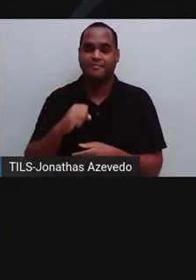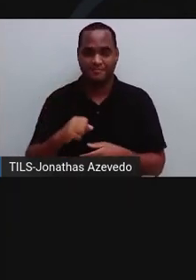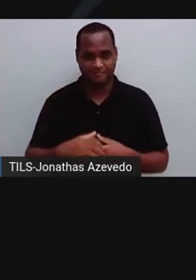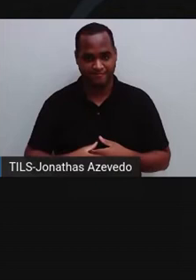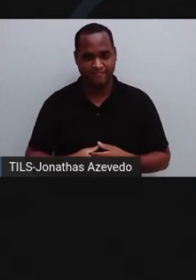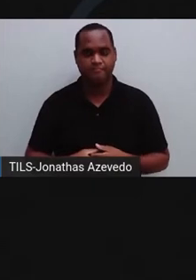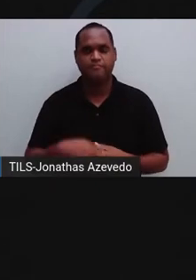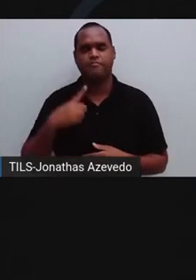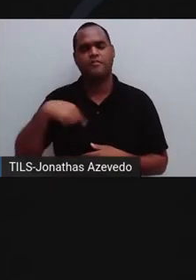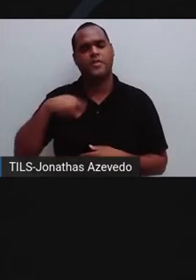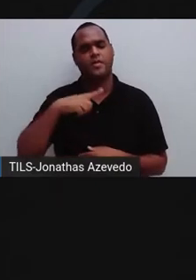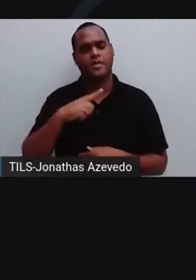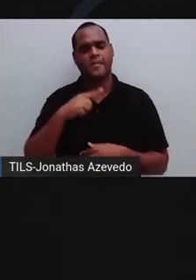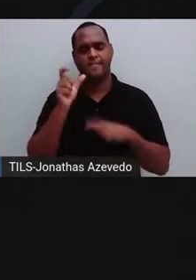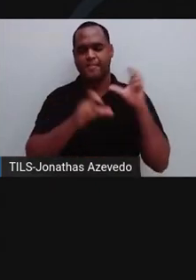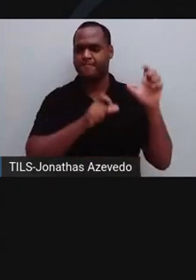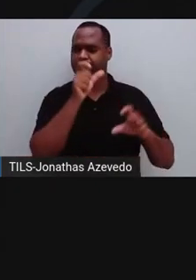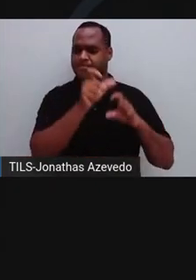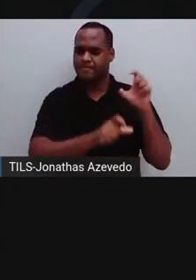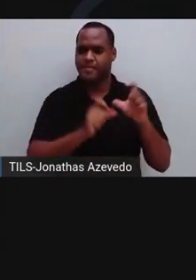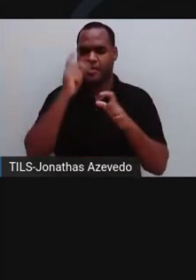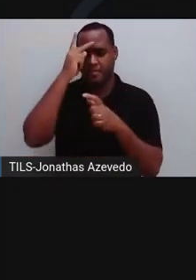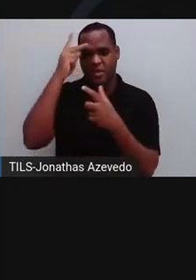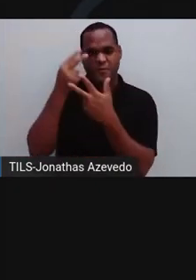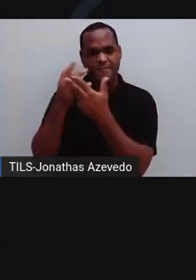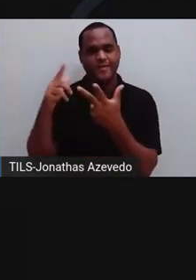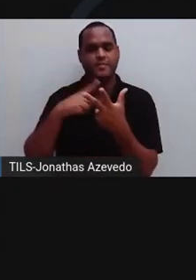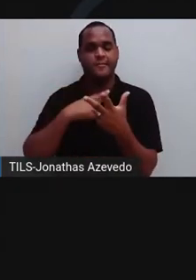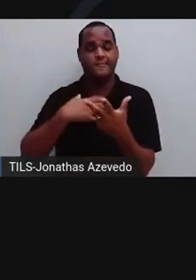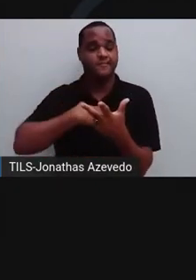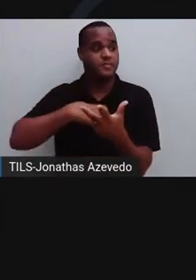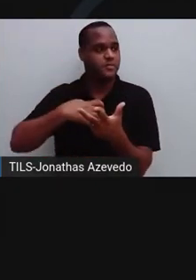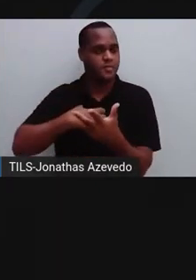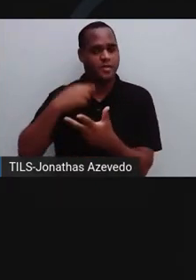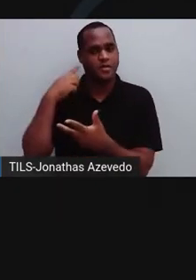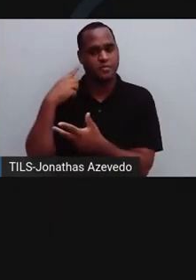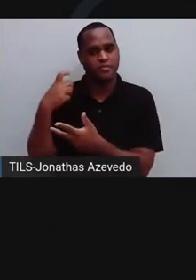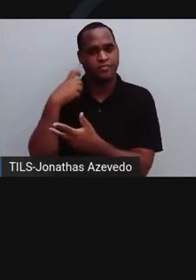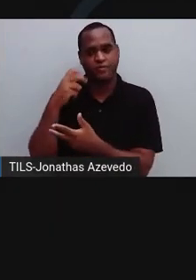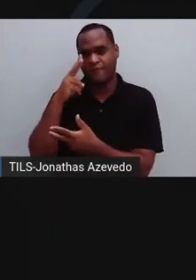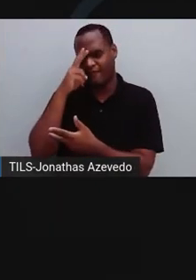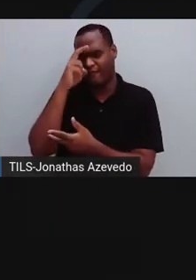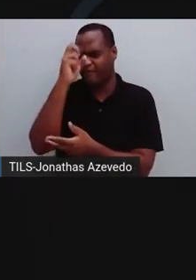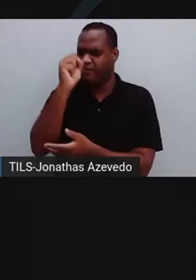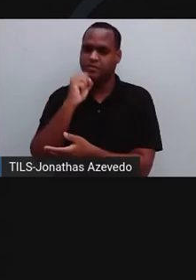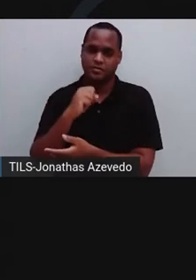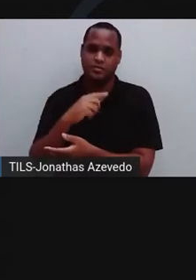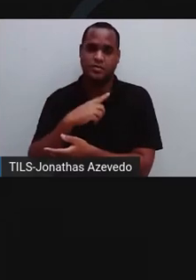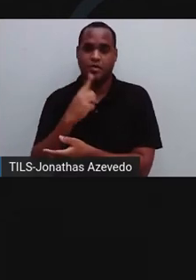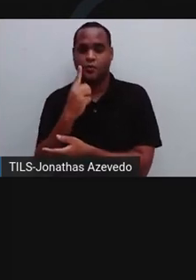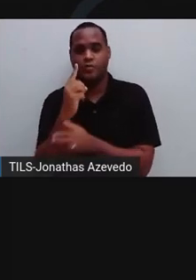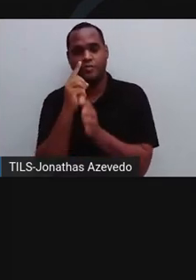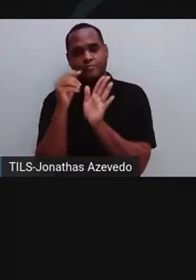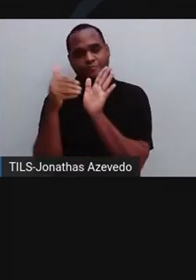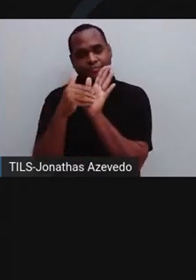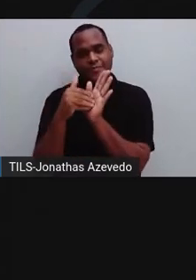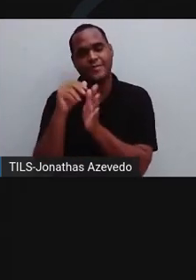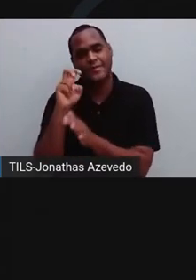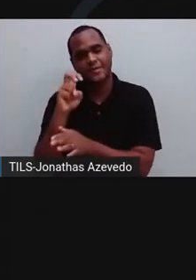Nós, seres humanos, somos especialmente sensíveis a frequências mais altas, entre 1 5 kHz.